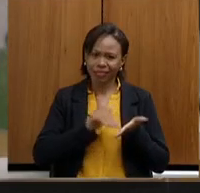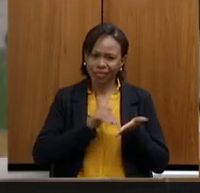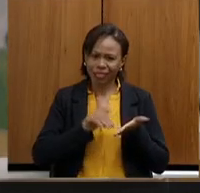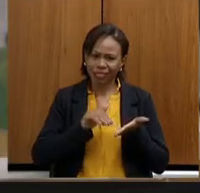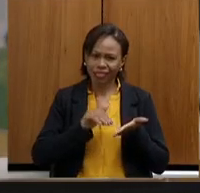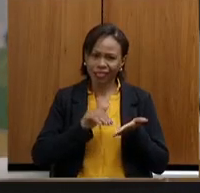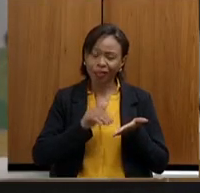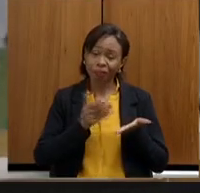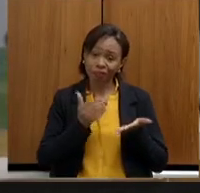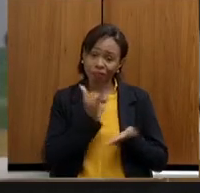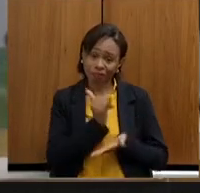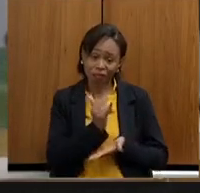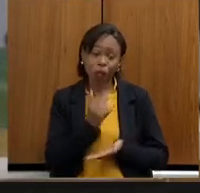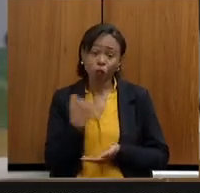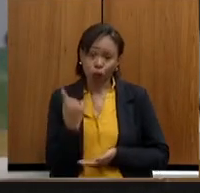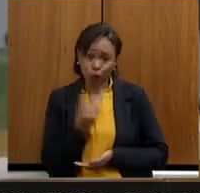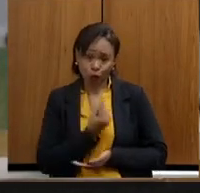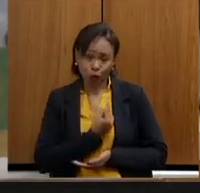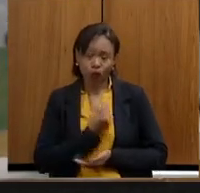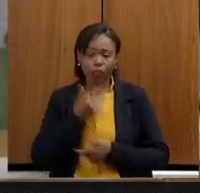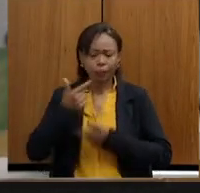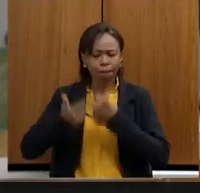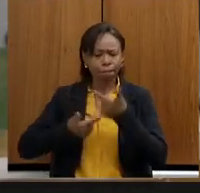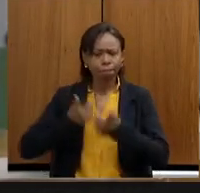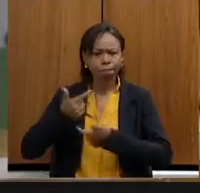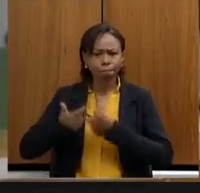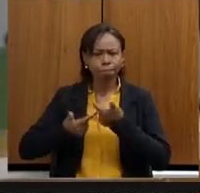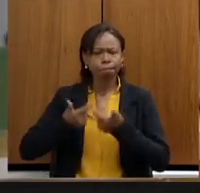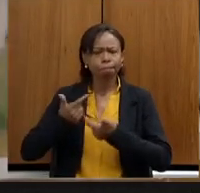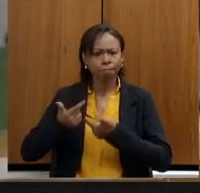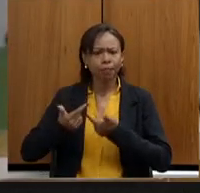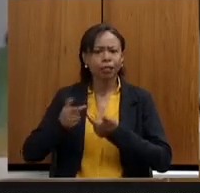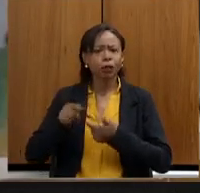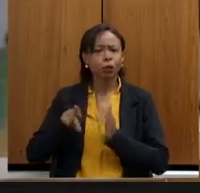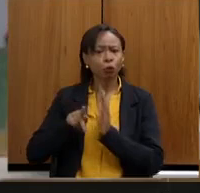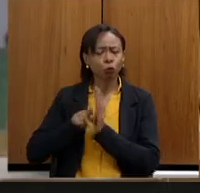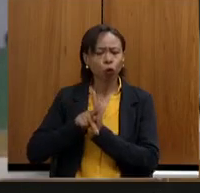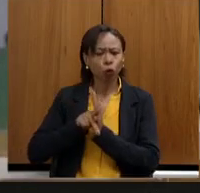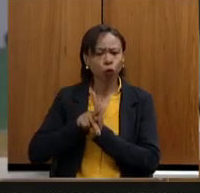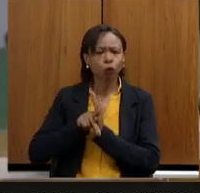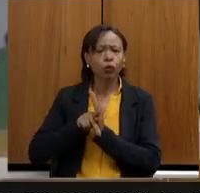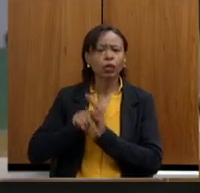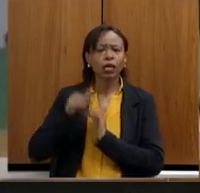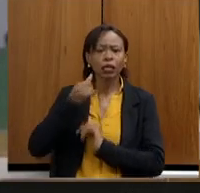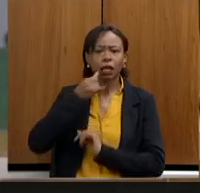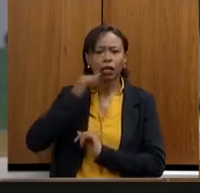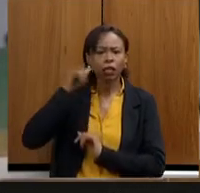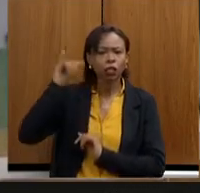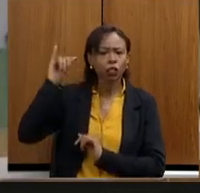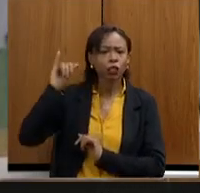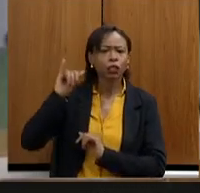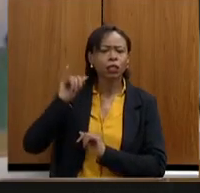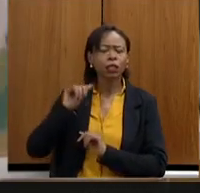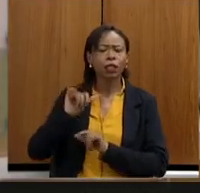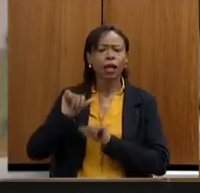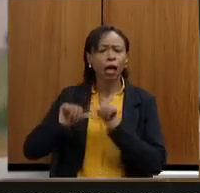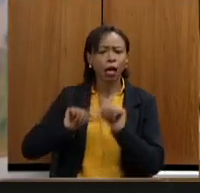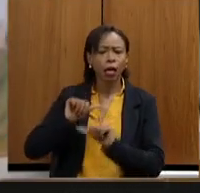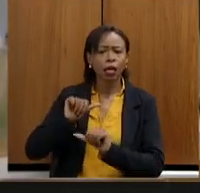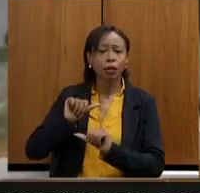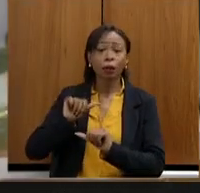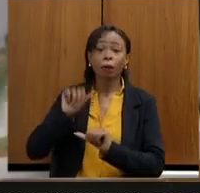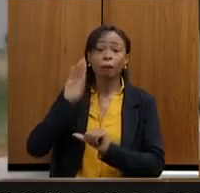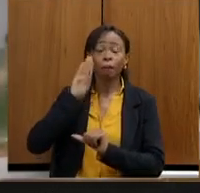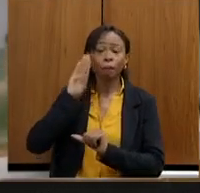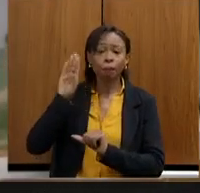graças a Deus, desenvolvendo um trabalho das energias renováveis, principalmente a energia solar.